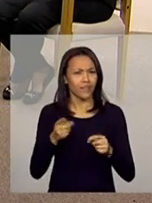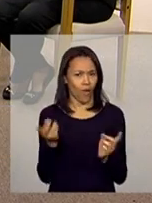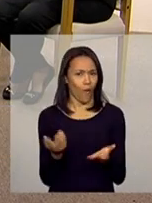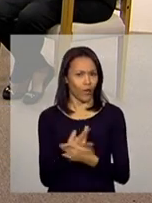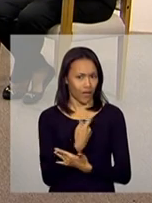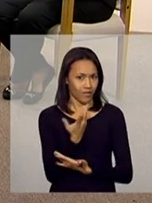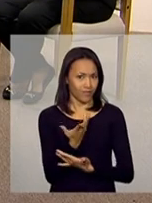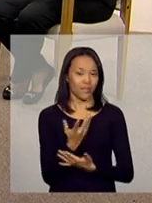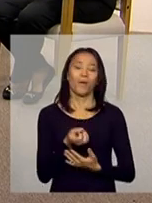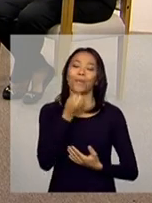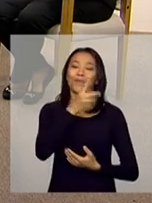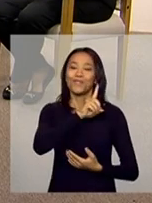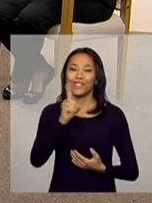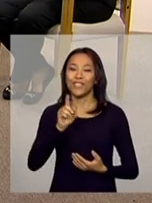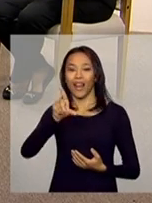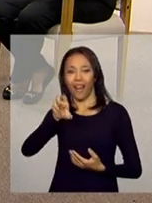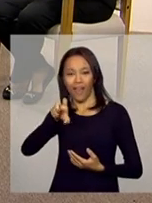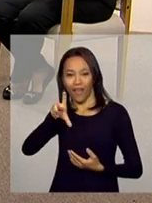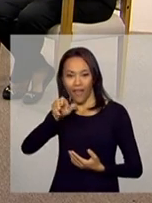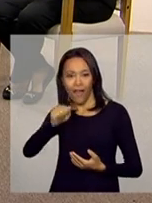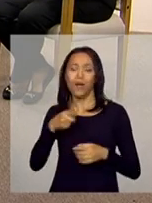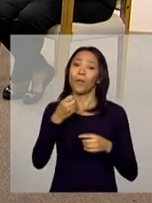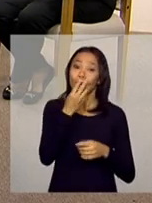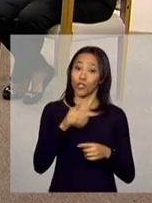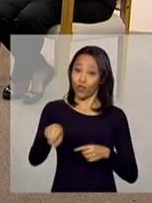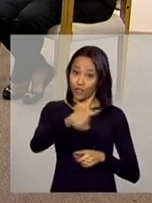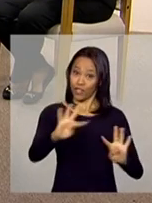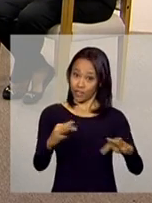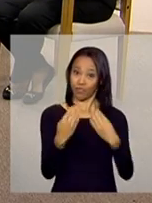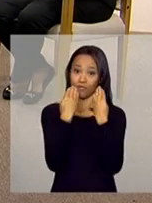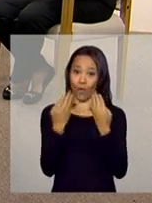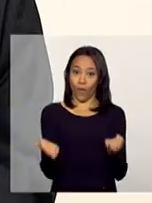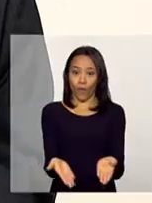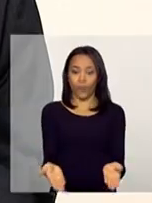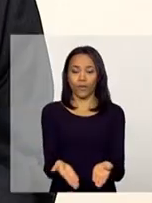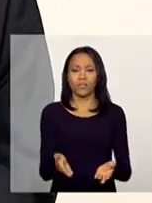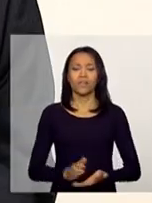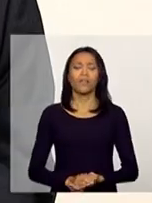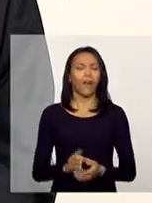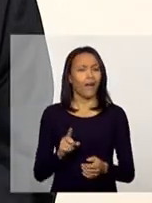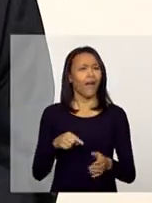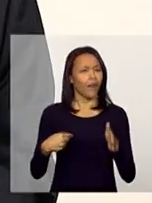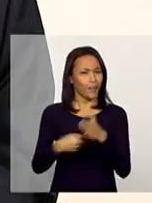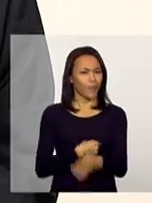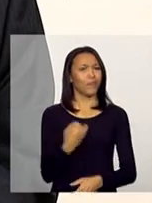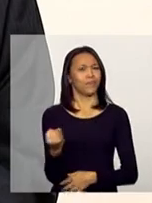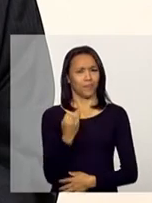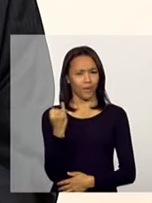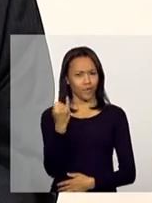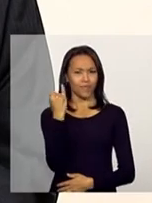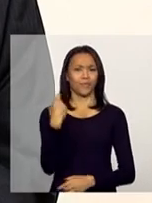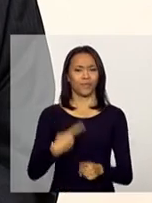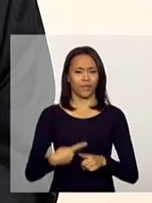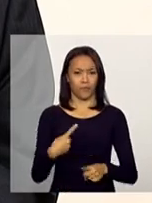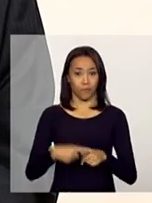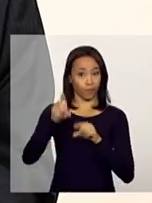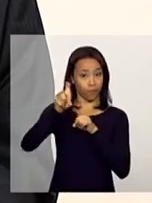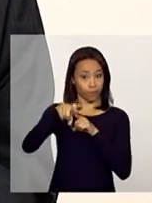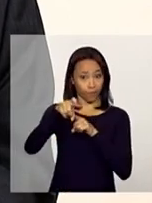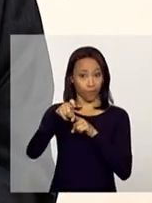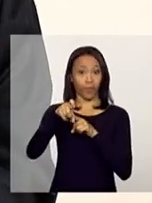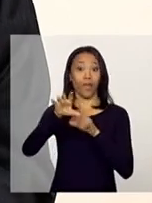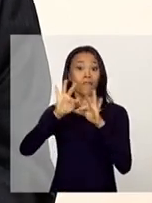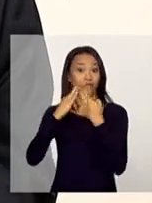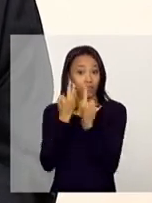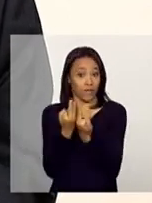Bom dia, Adriana. Bom dia, Léa. Bom dia a você que nos acompanha nessa teleconferência. Essa é uma pergunta importante, porque o Bolsa Família é um